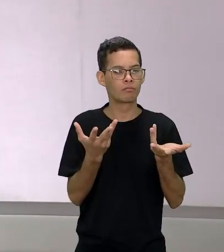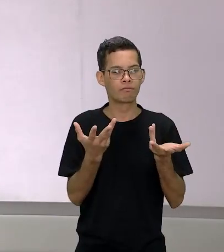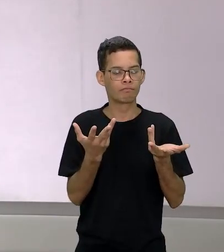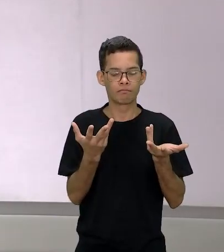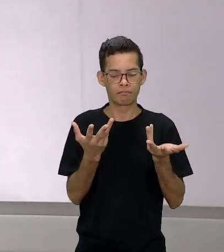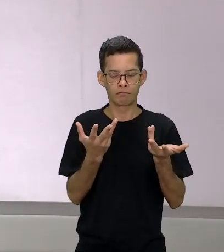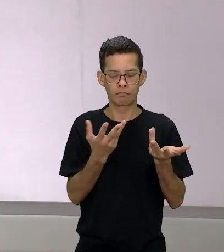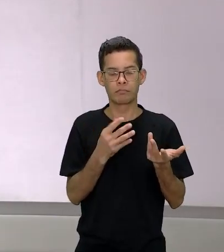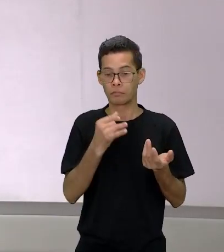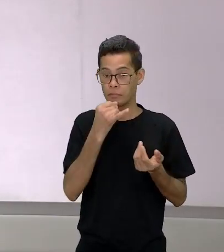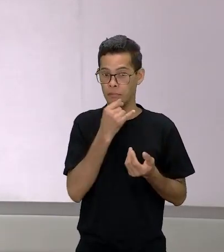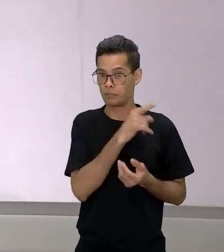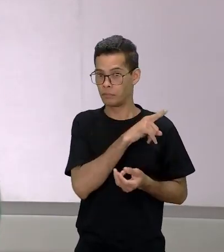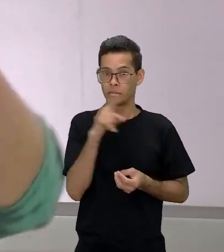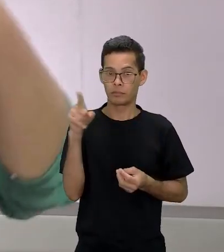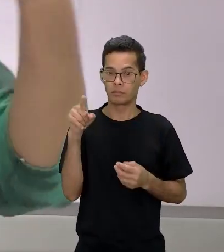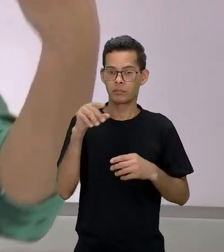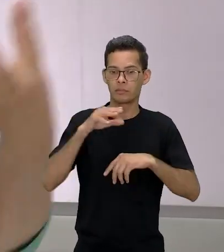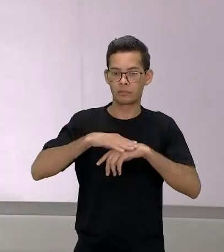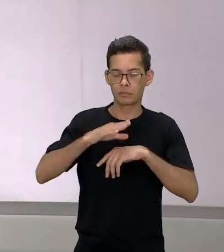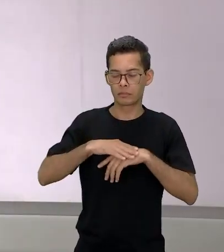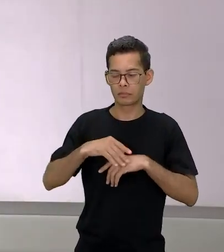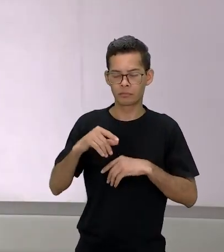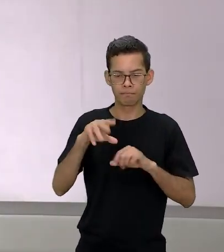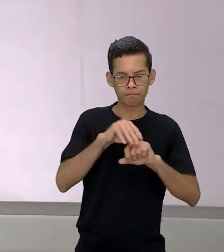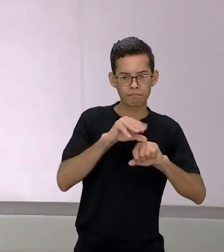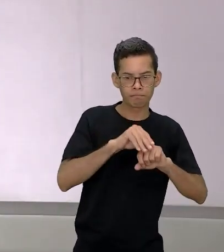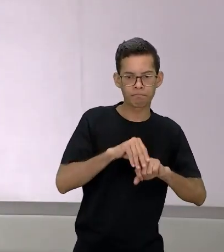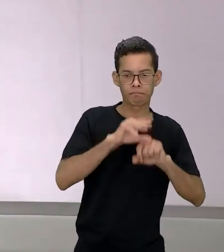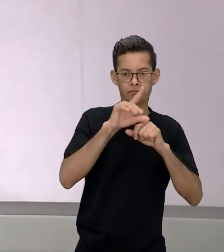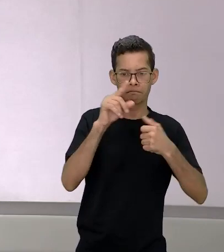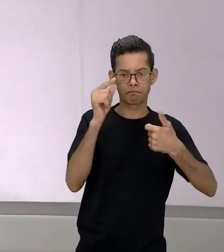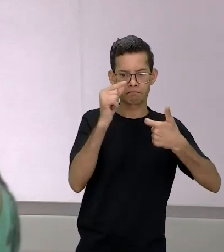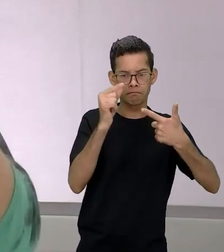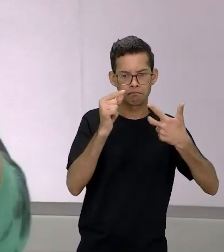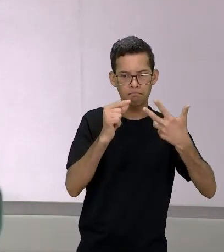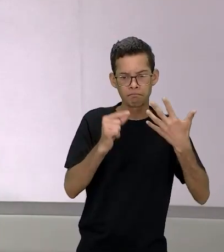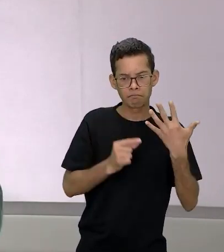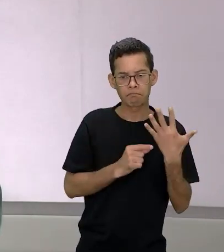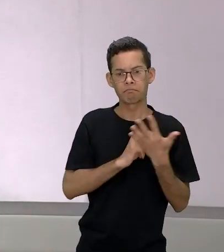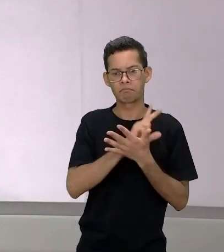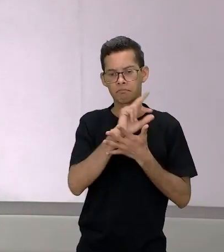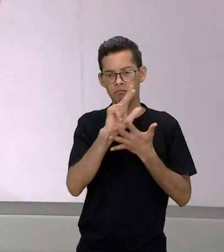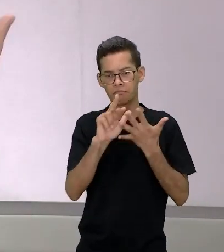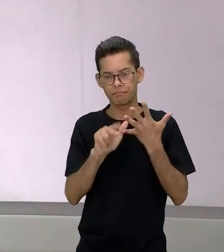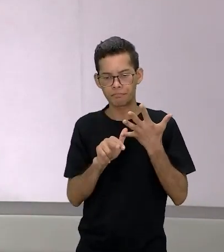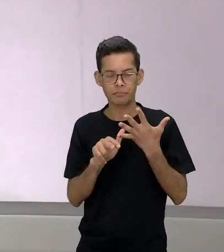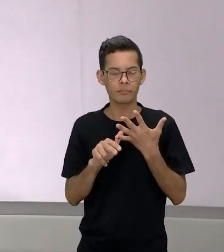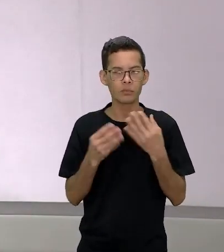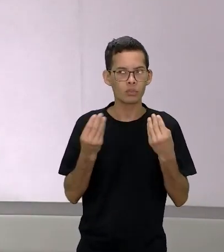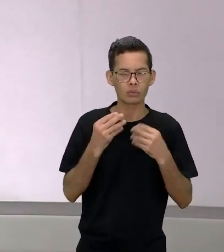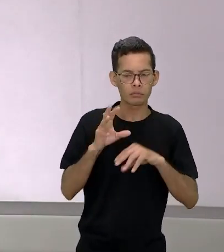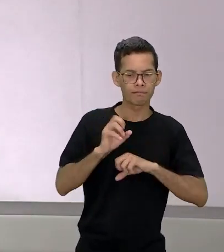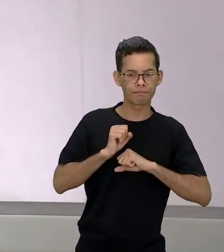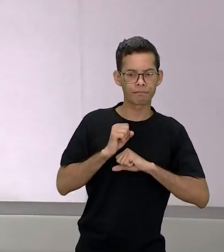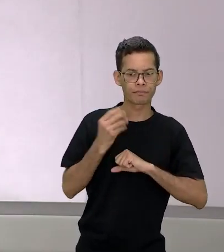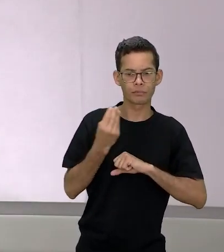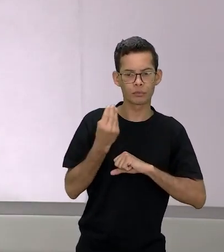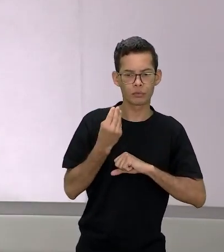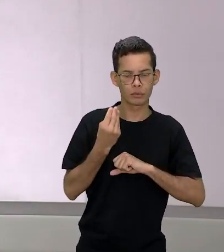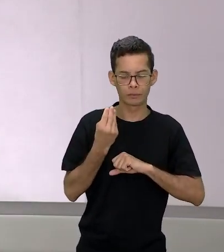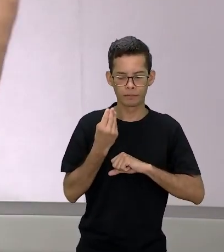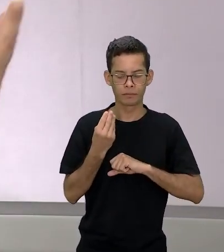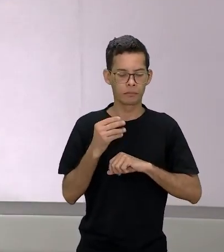pra você né ter todo esse conhecimento pra você ter como eu posso